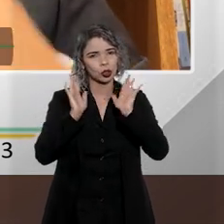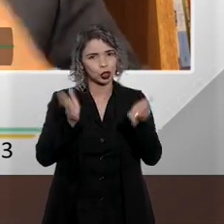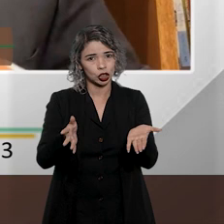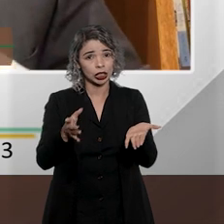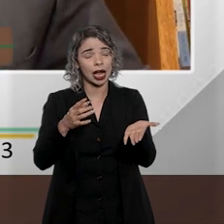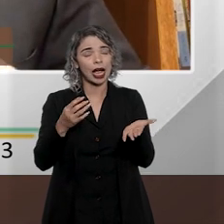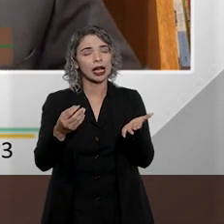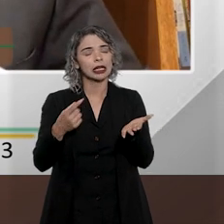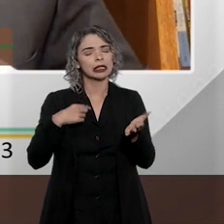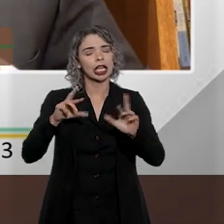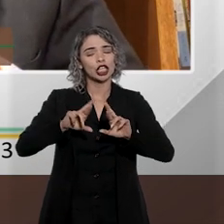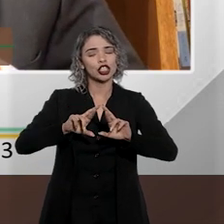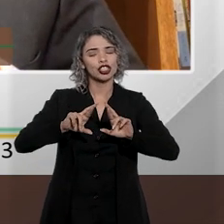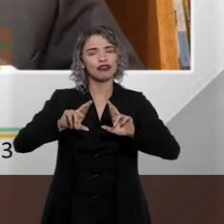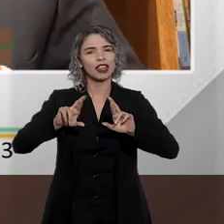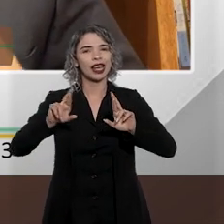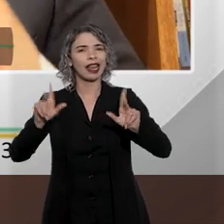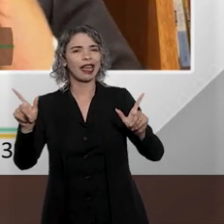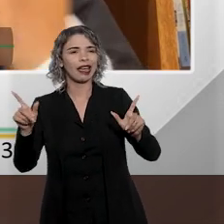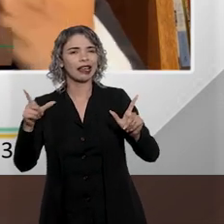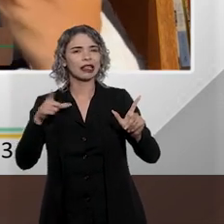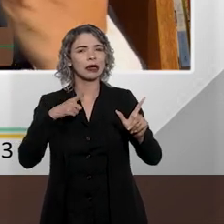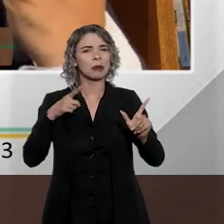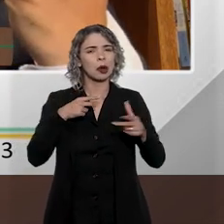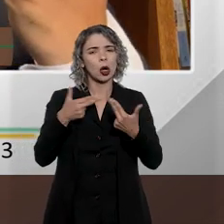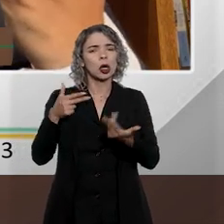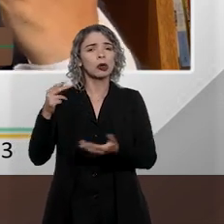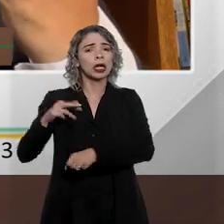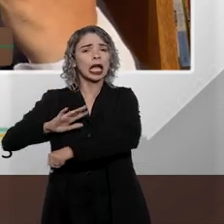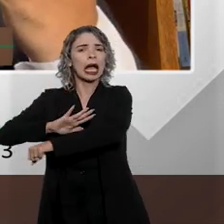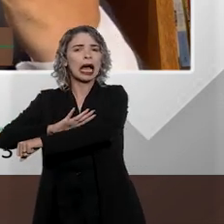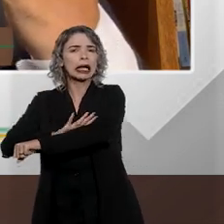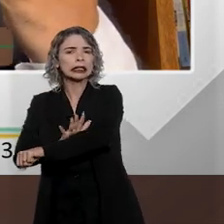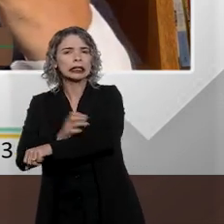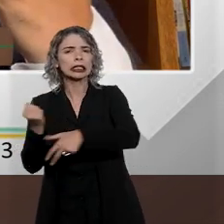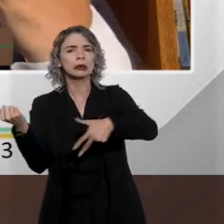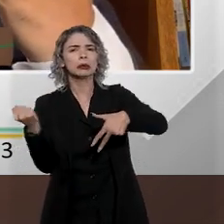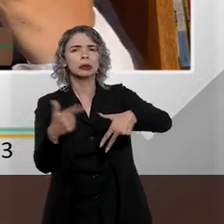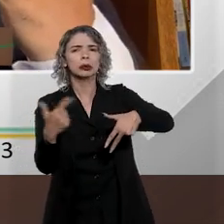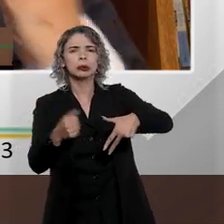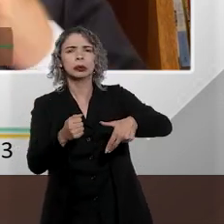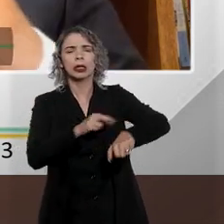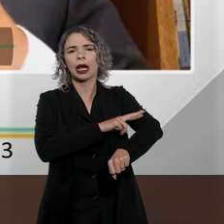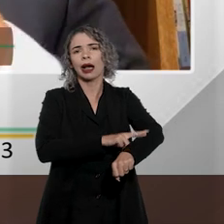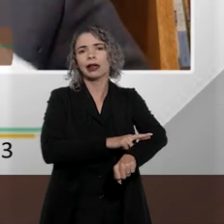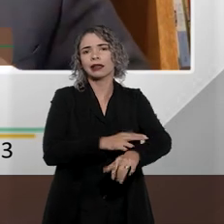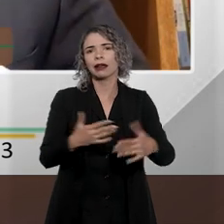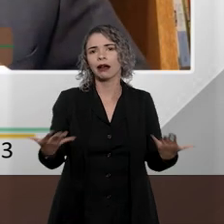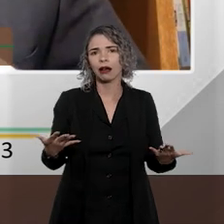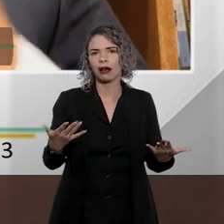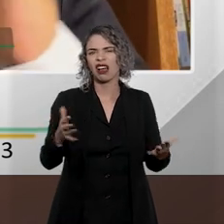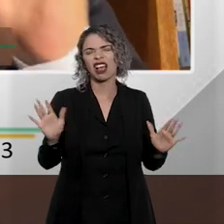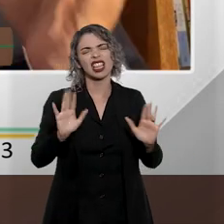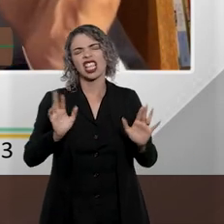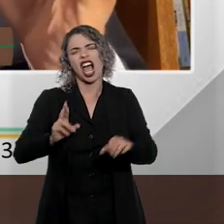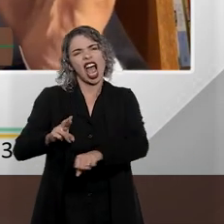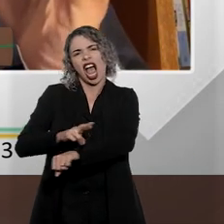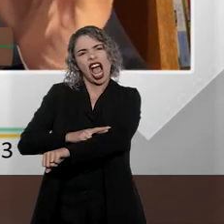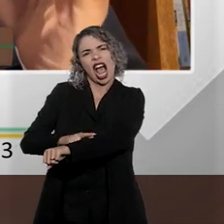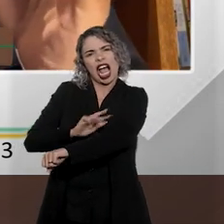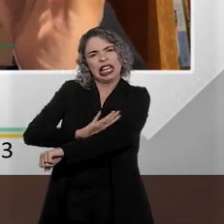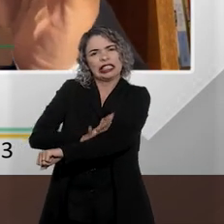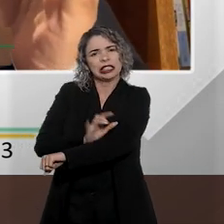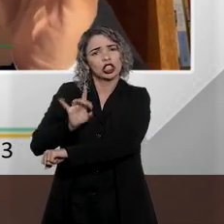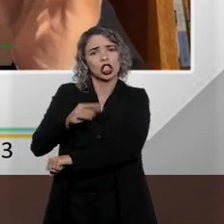Vinícius, se cria essa distinção artificial entre o que é racismo e o que é injúria racial. Aí se diz que não, o racismo é só o que está na